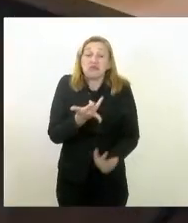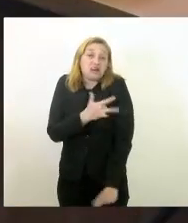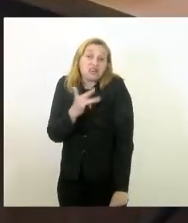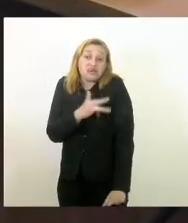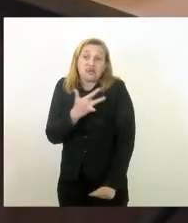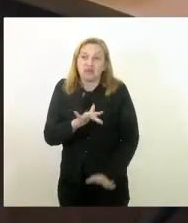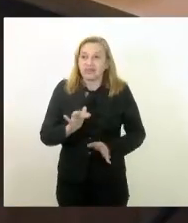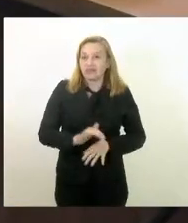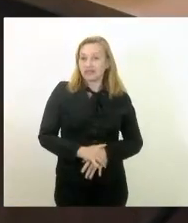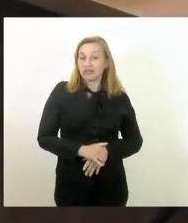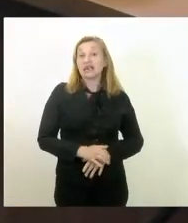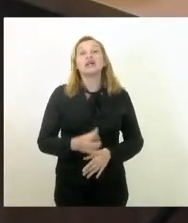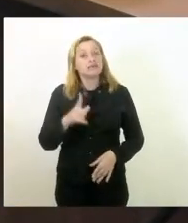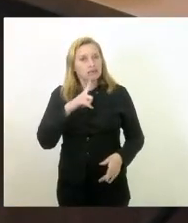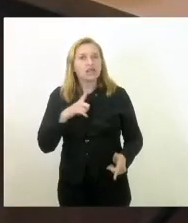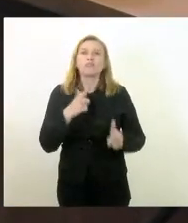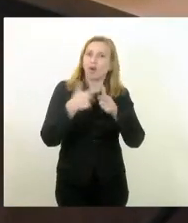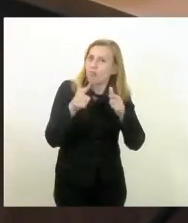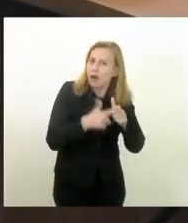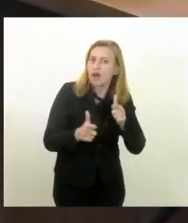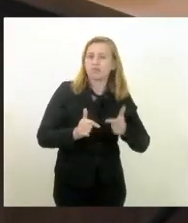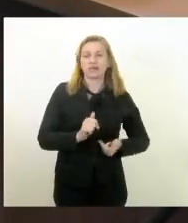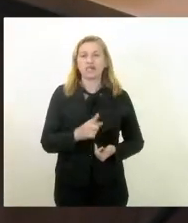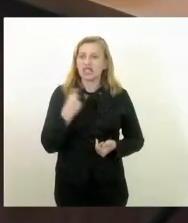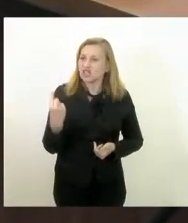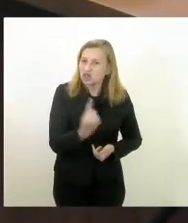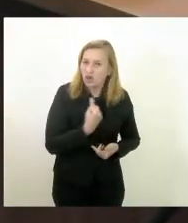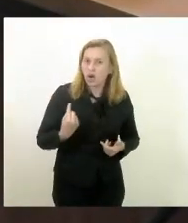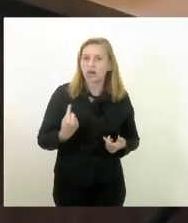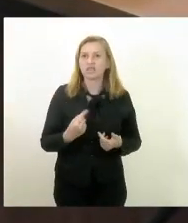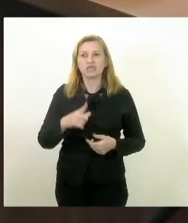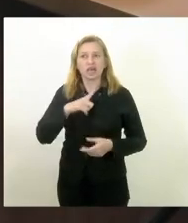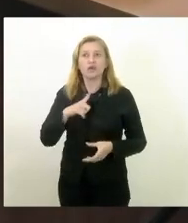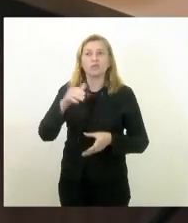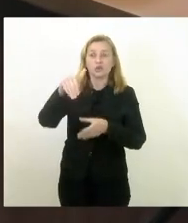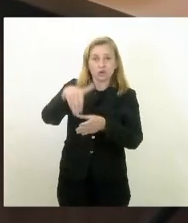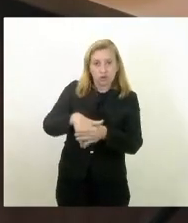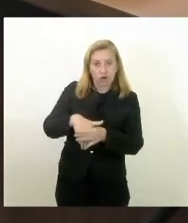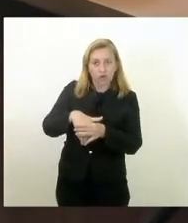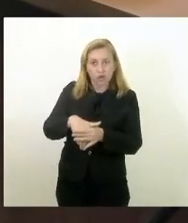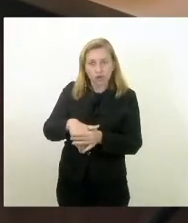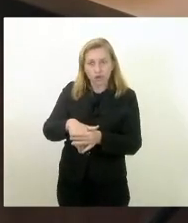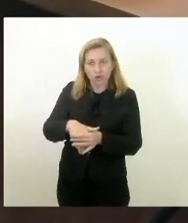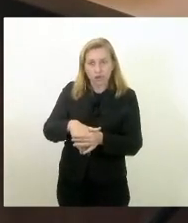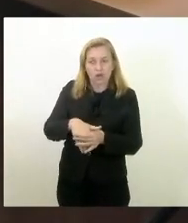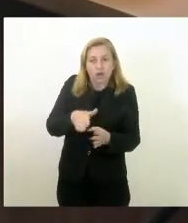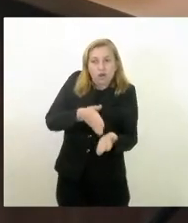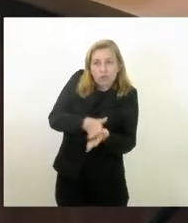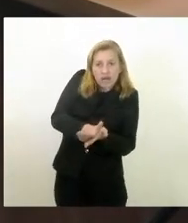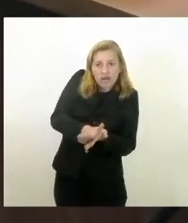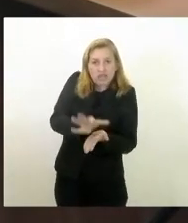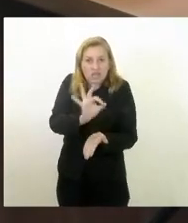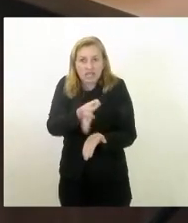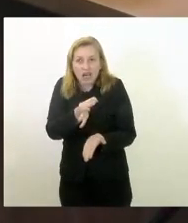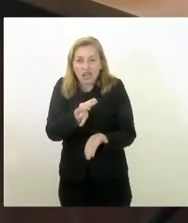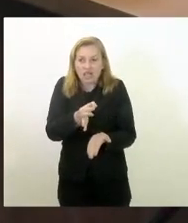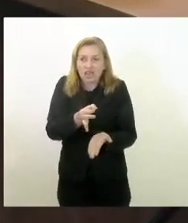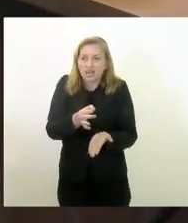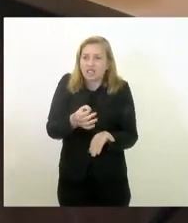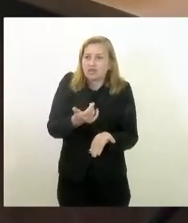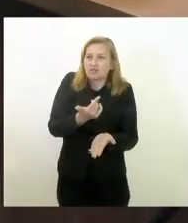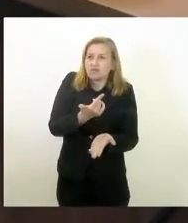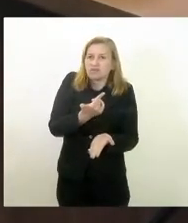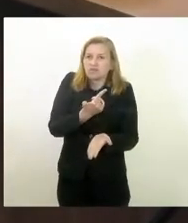se tem algum problema em nós termos o voto impresso e auditável quem não deve não